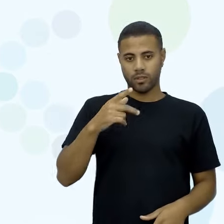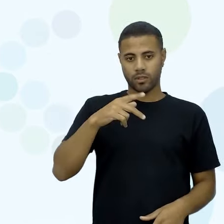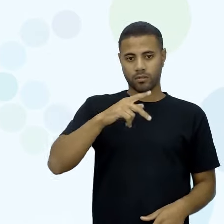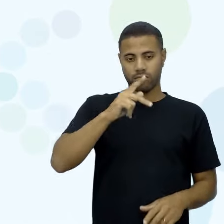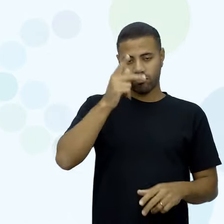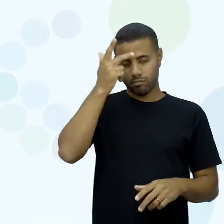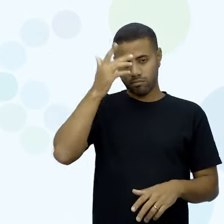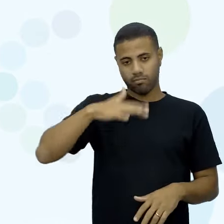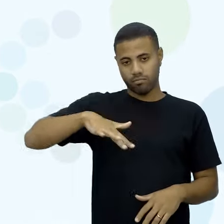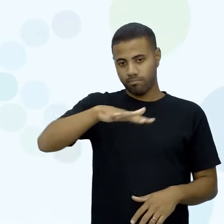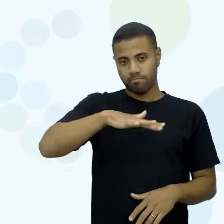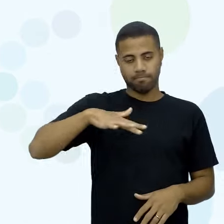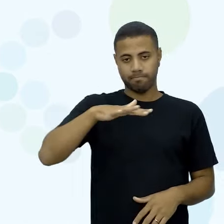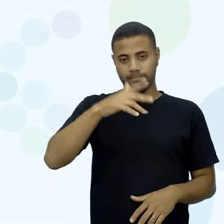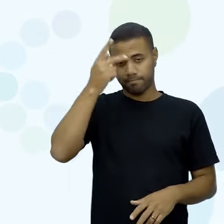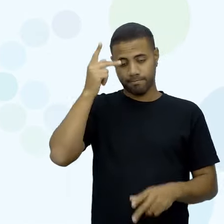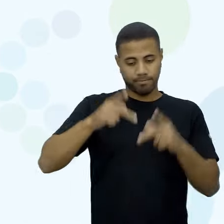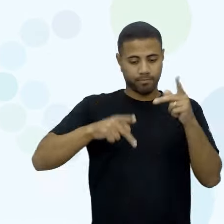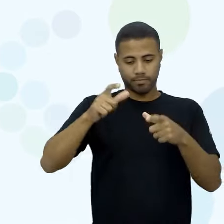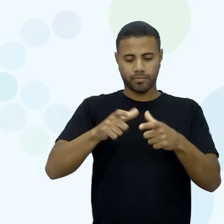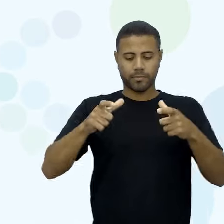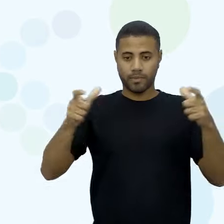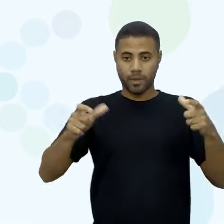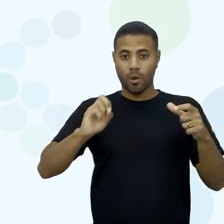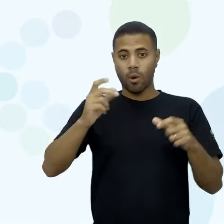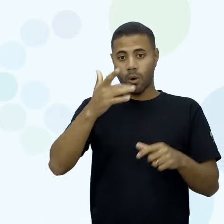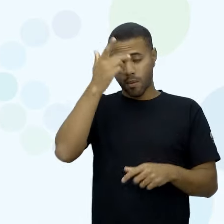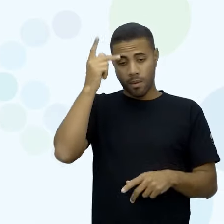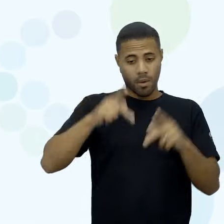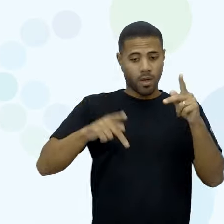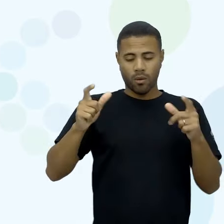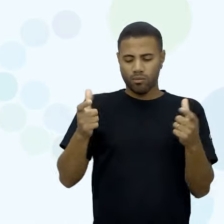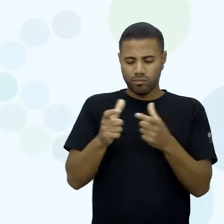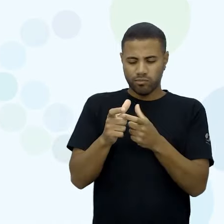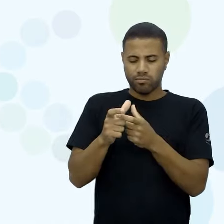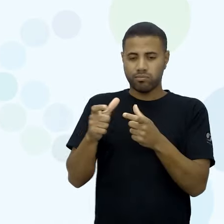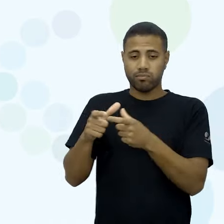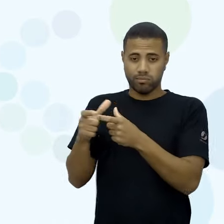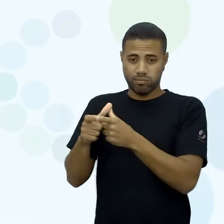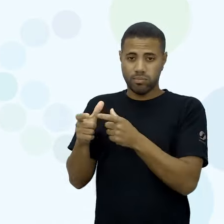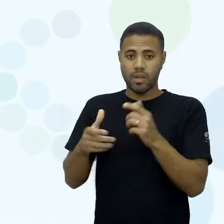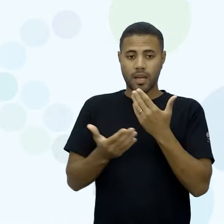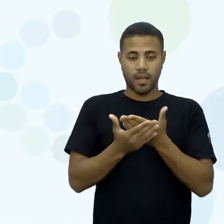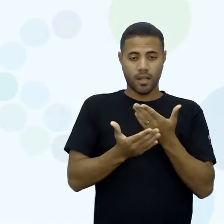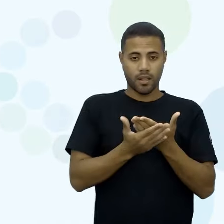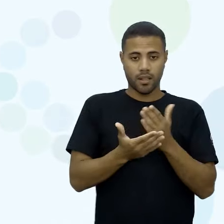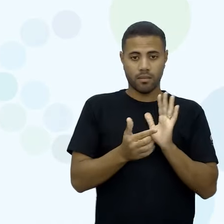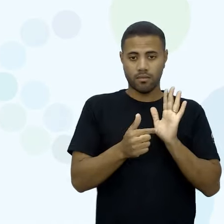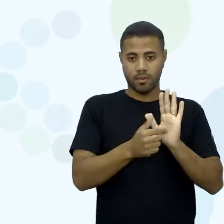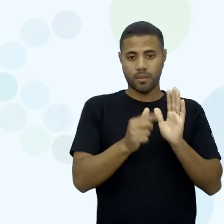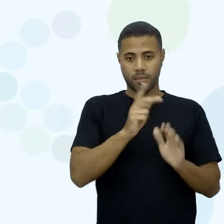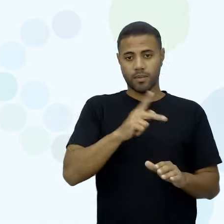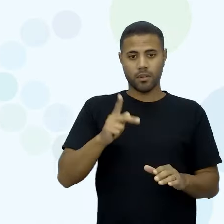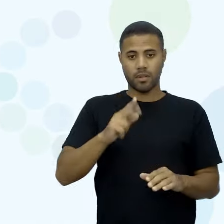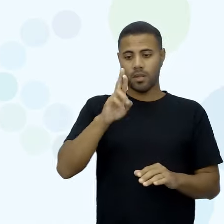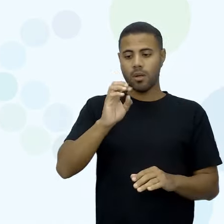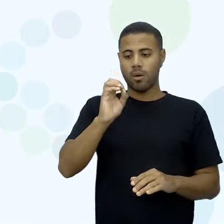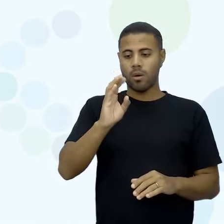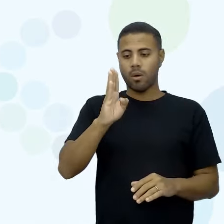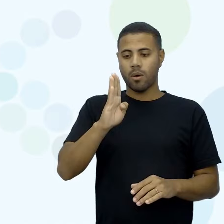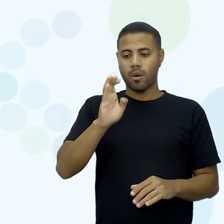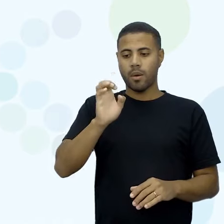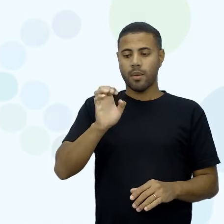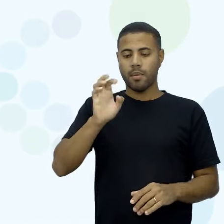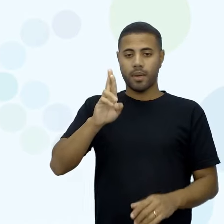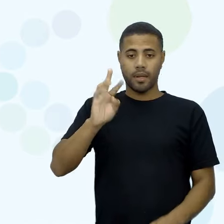amostra populações grandes ou desconhecidas é o título da nossa aula. A aula produzida aí pela professora Roberta, nosso